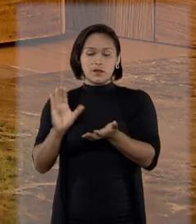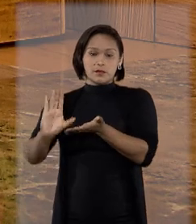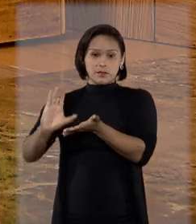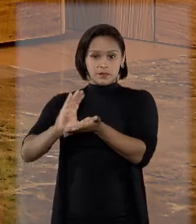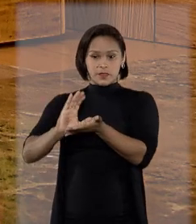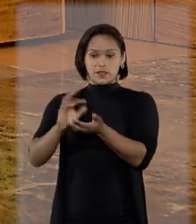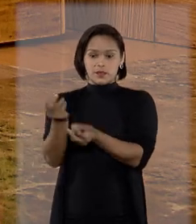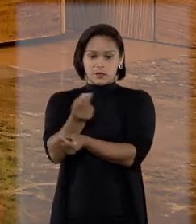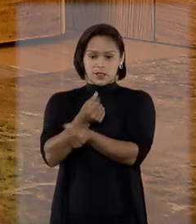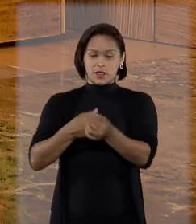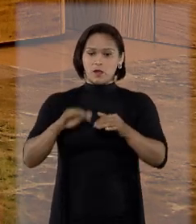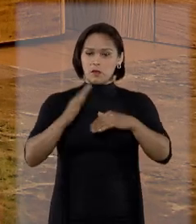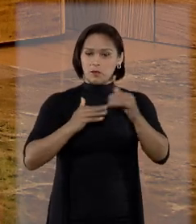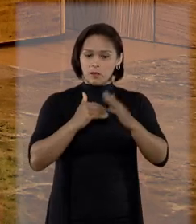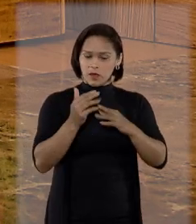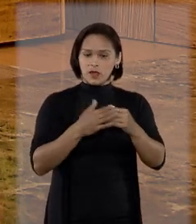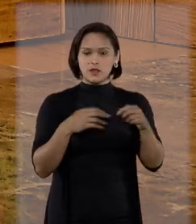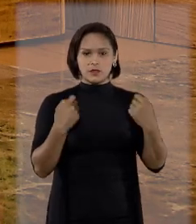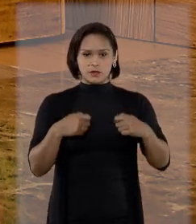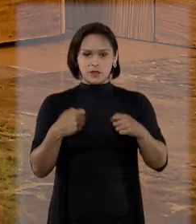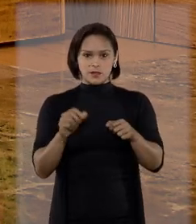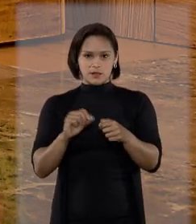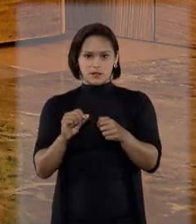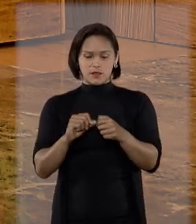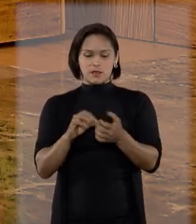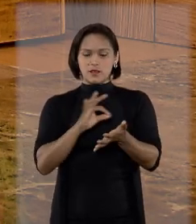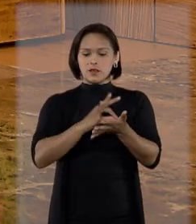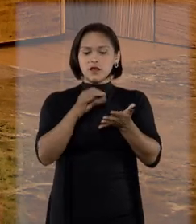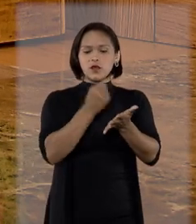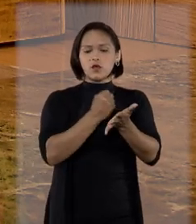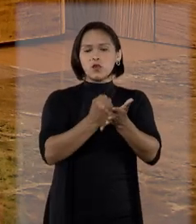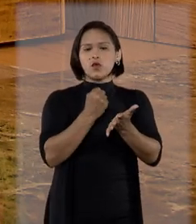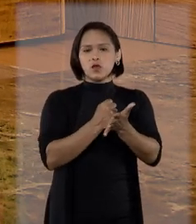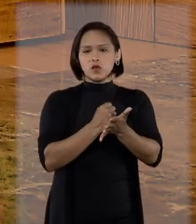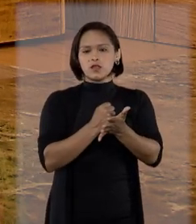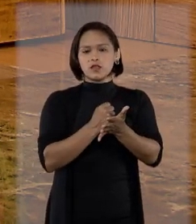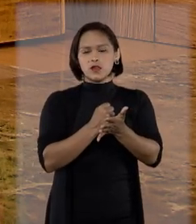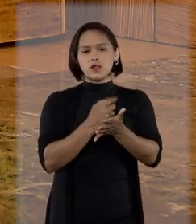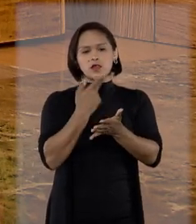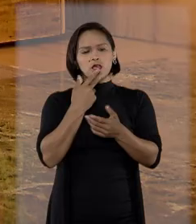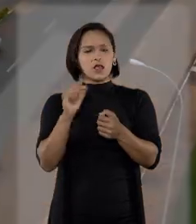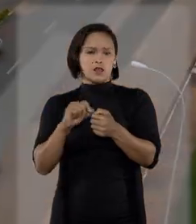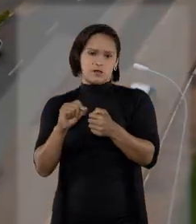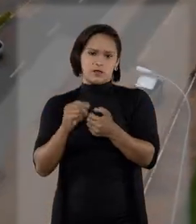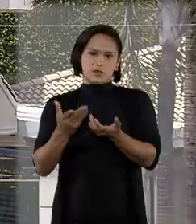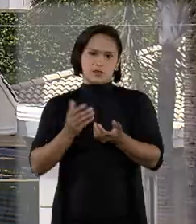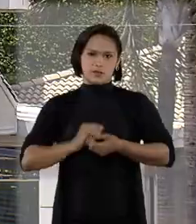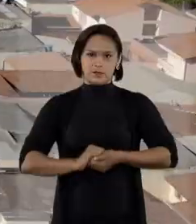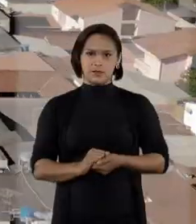o resultado prático para o contrato de intermediação que ele foi contratado.